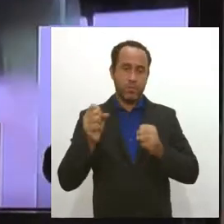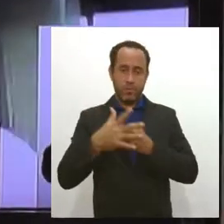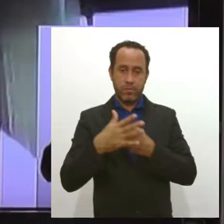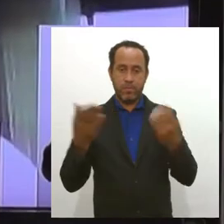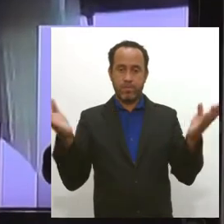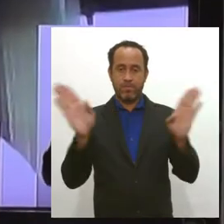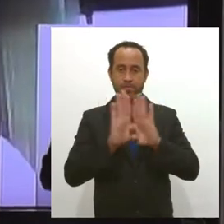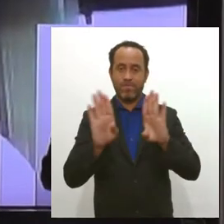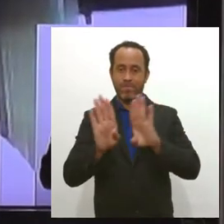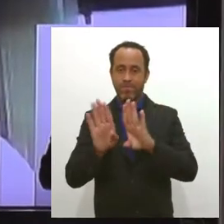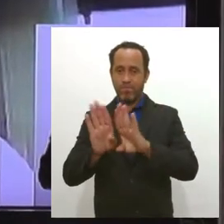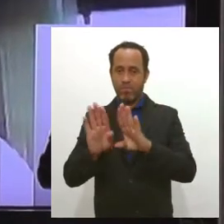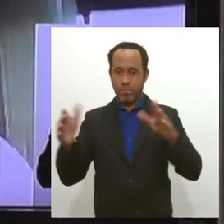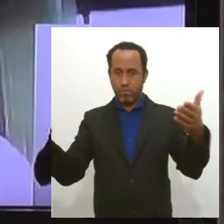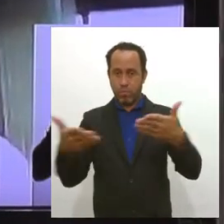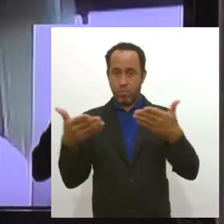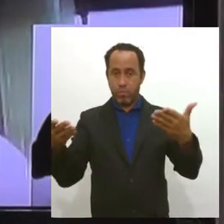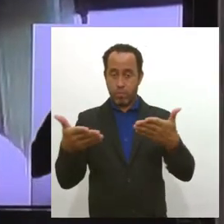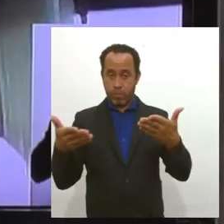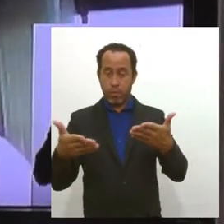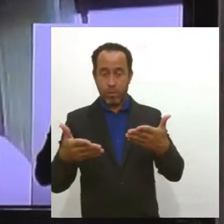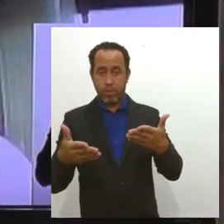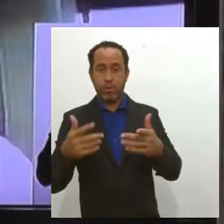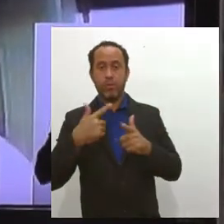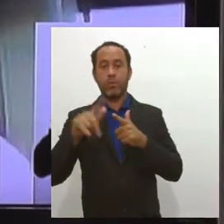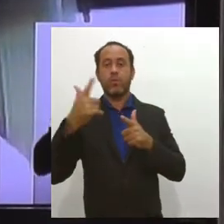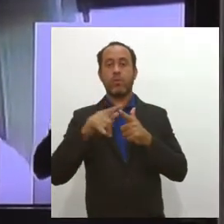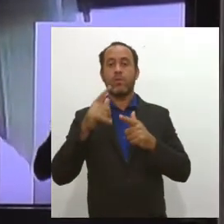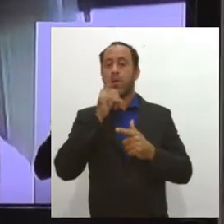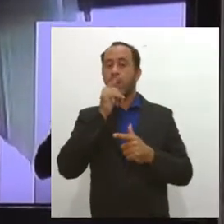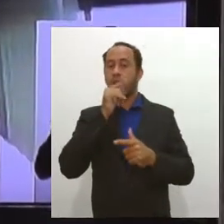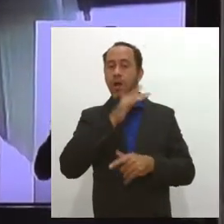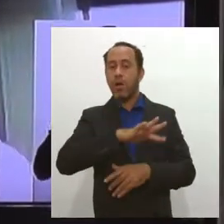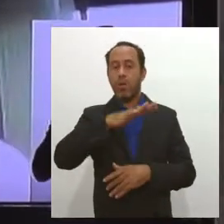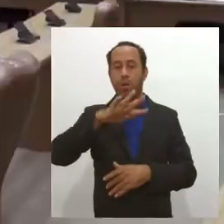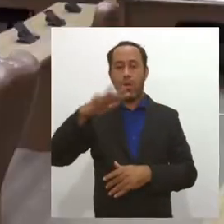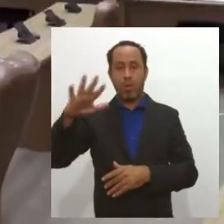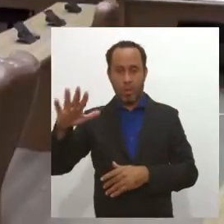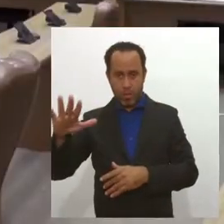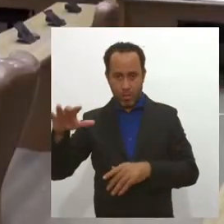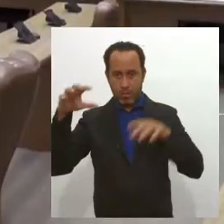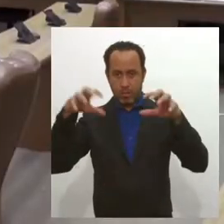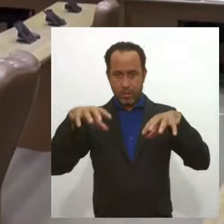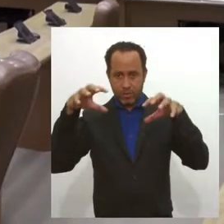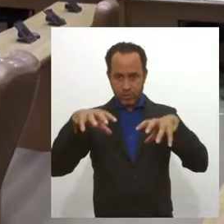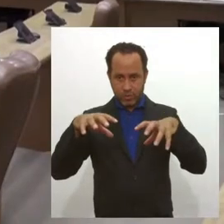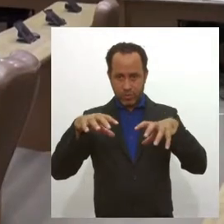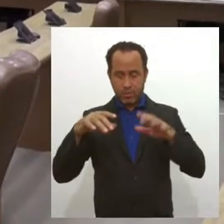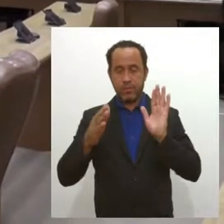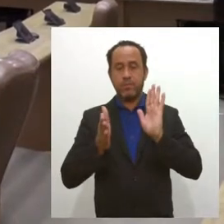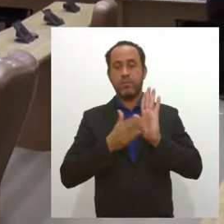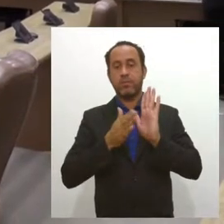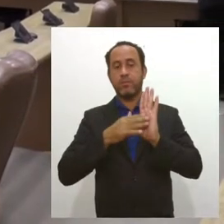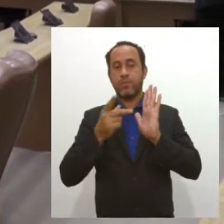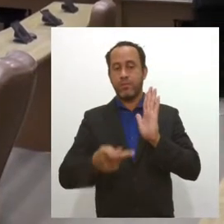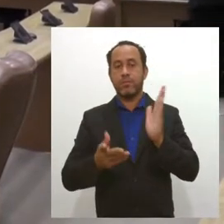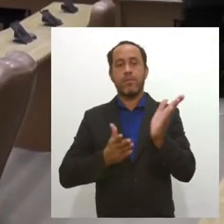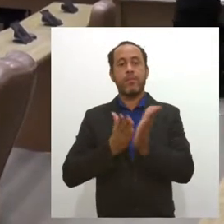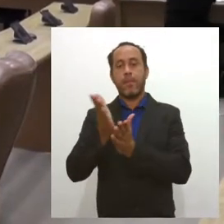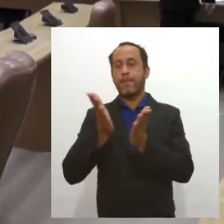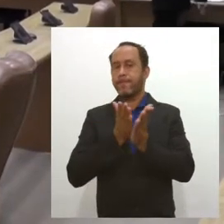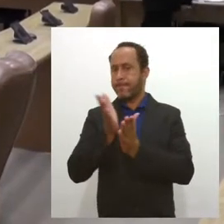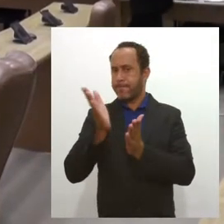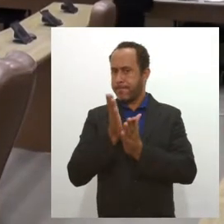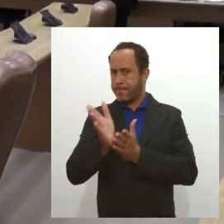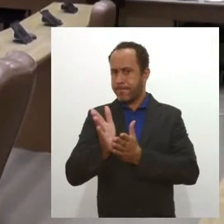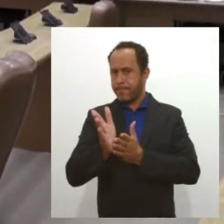épocas como essa de pandemia ou de calamidades como enchentes, por exemplo. O deputado acrescentou que essa proposta aprovada não discute a